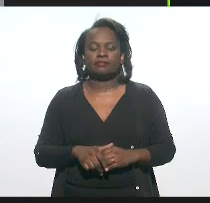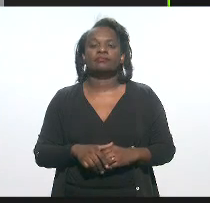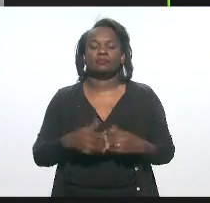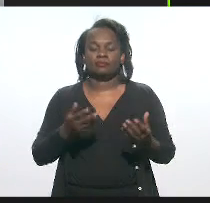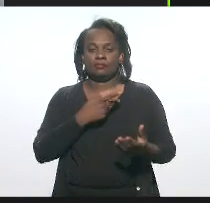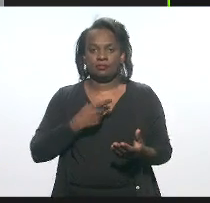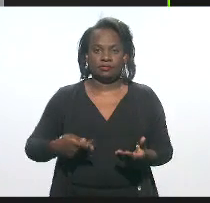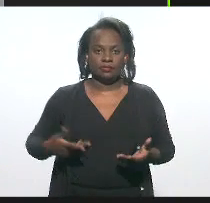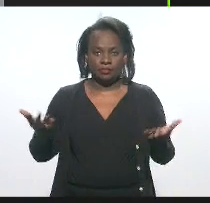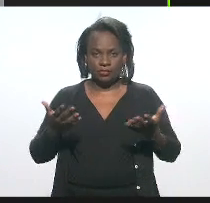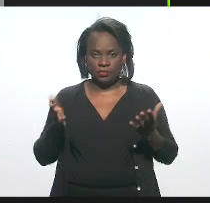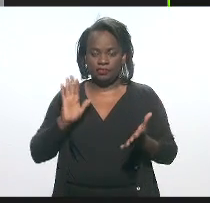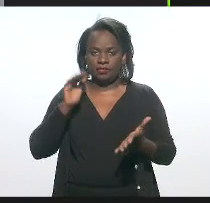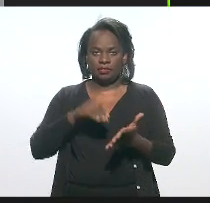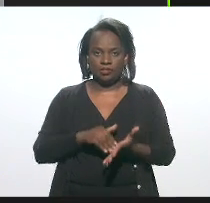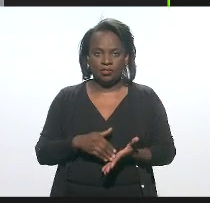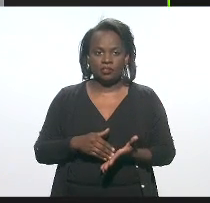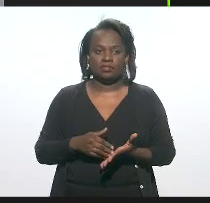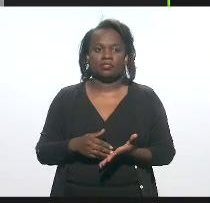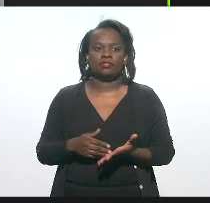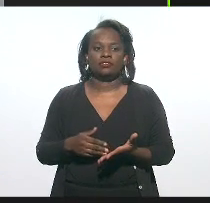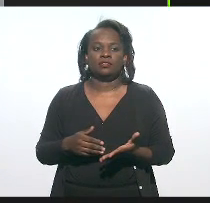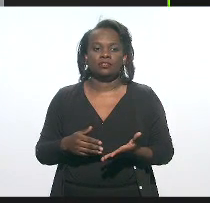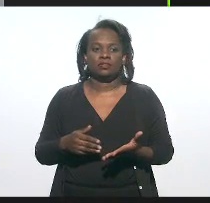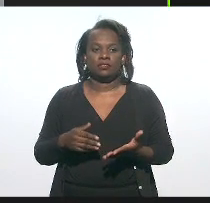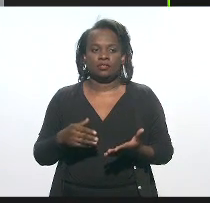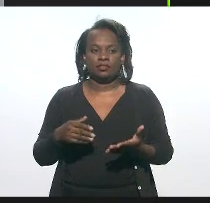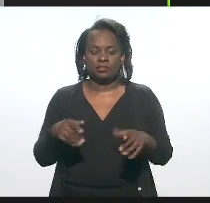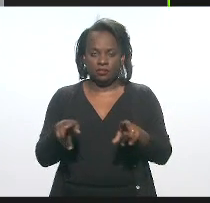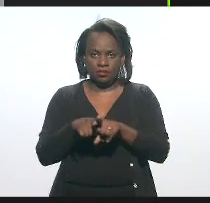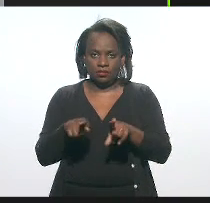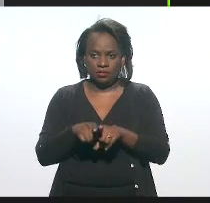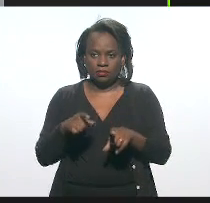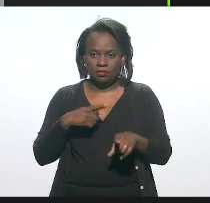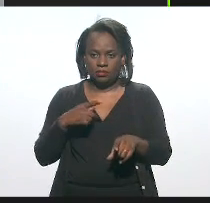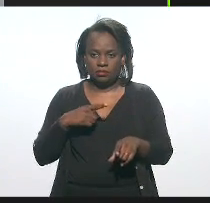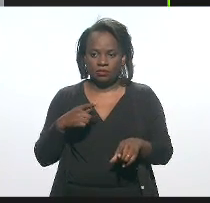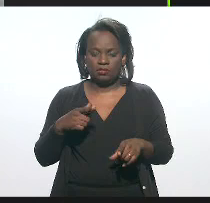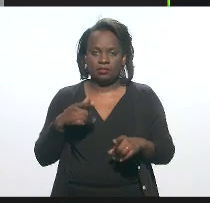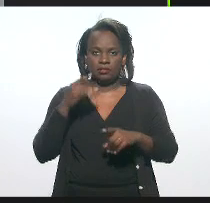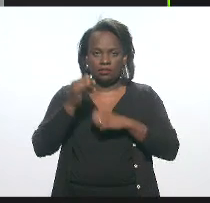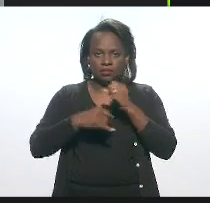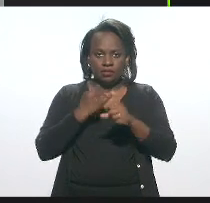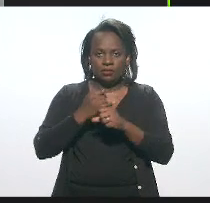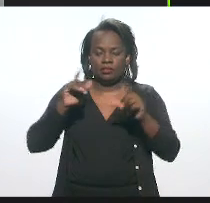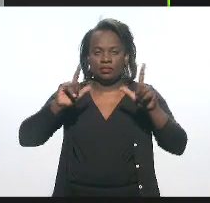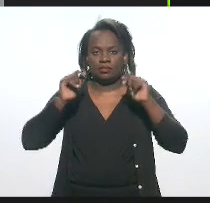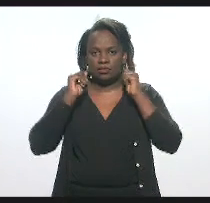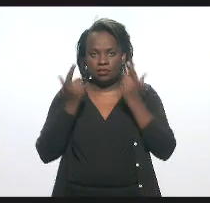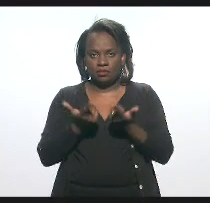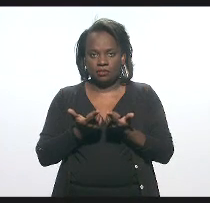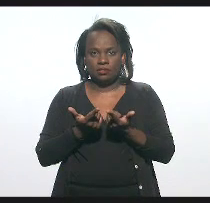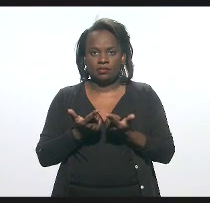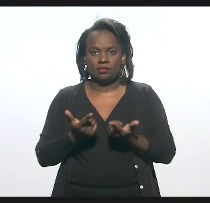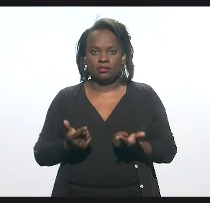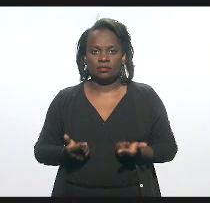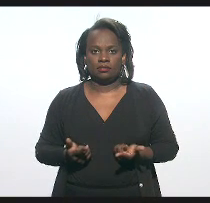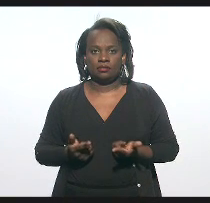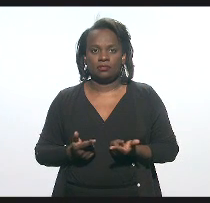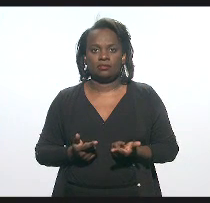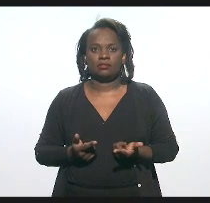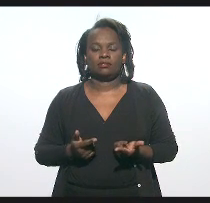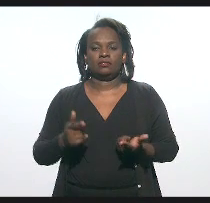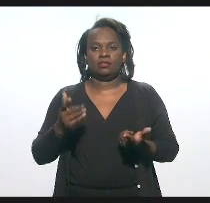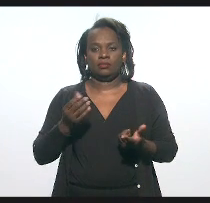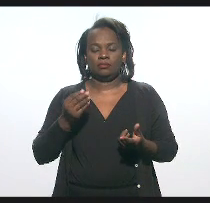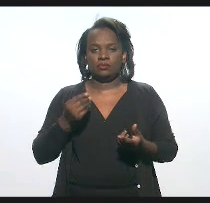sessão aí no expediente final e aqui na internet, como também pela TV Alerja. É sido